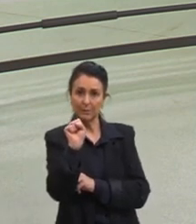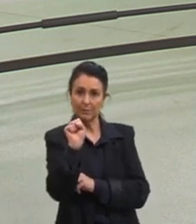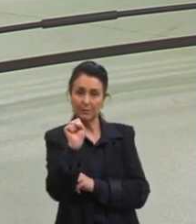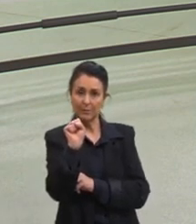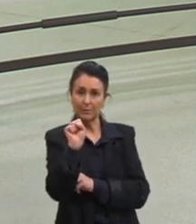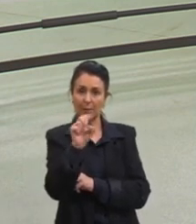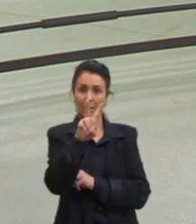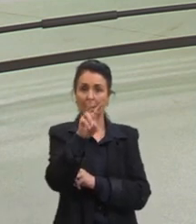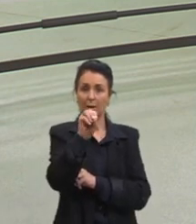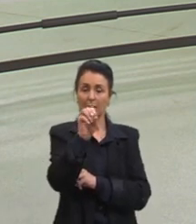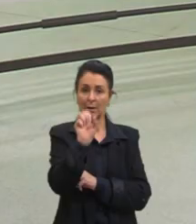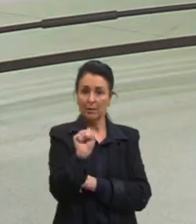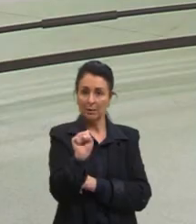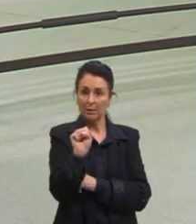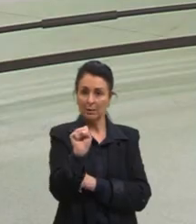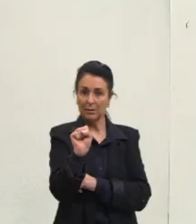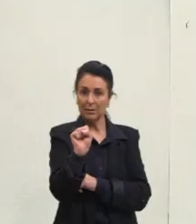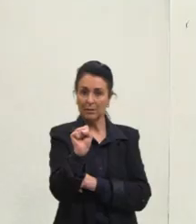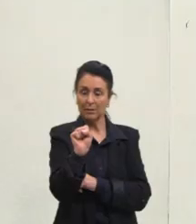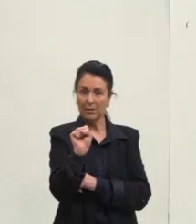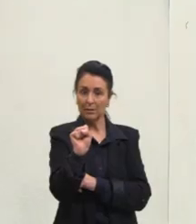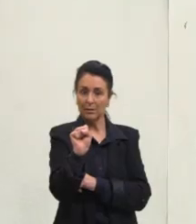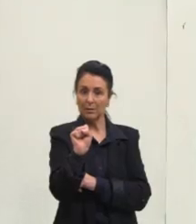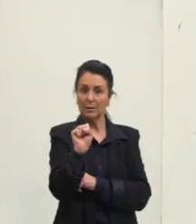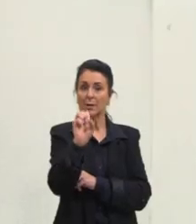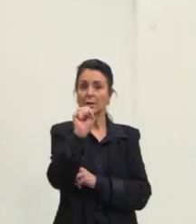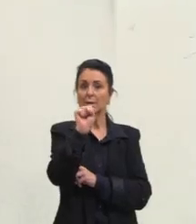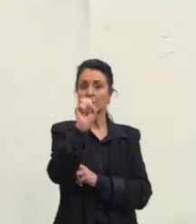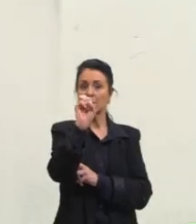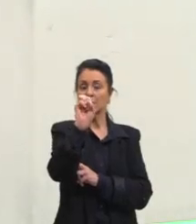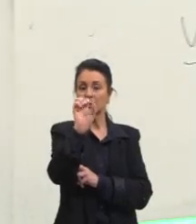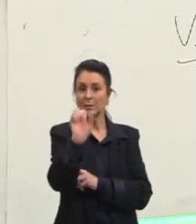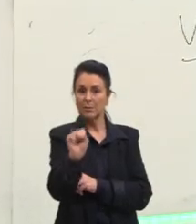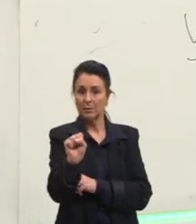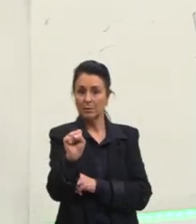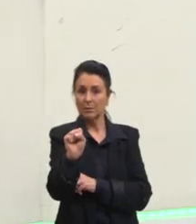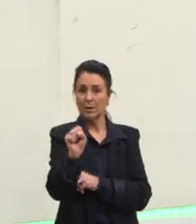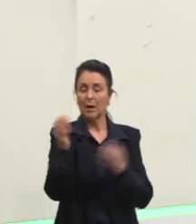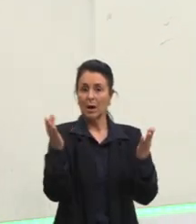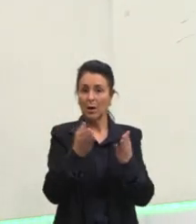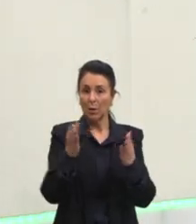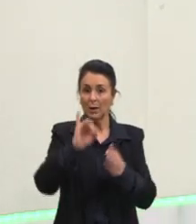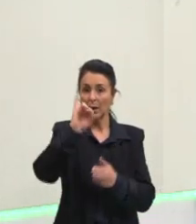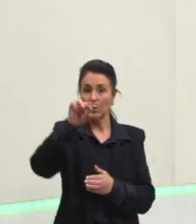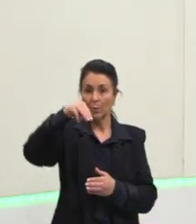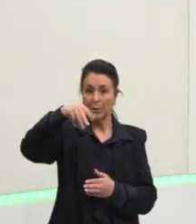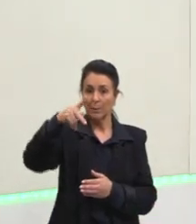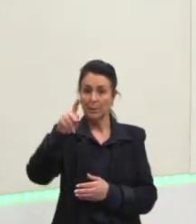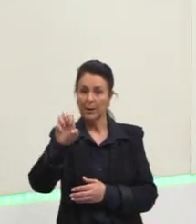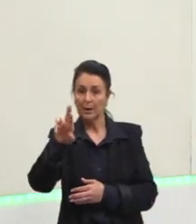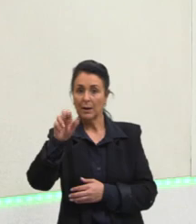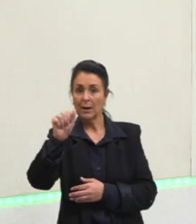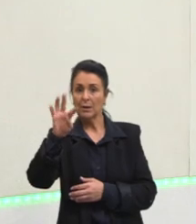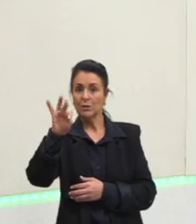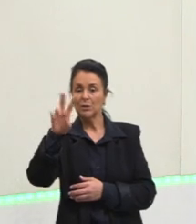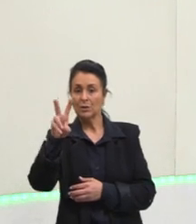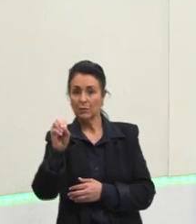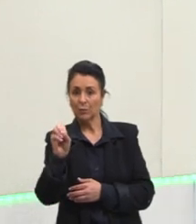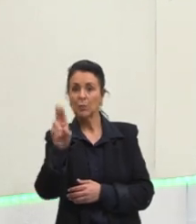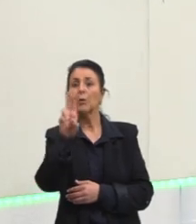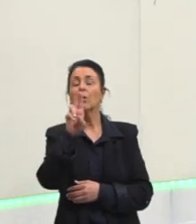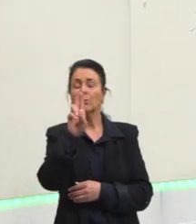vos, sos. No imperativo, nós vamos seguir utilizando a segunda